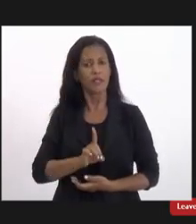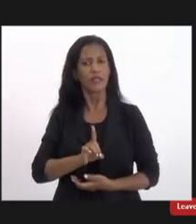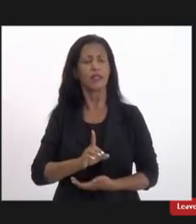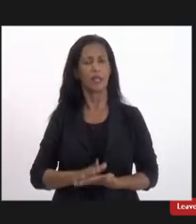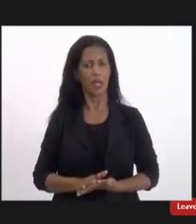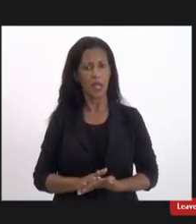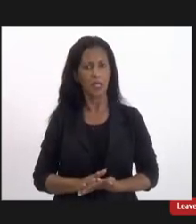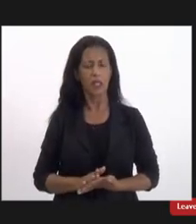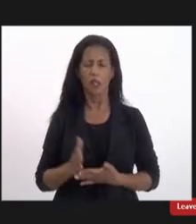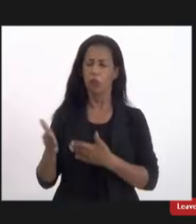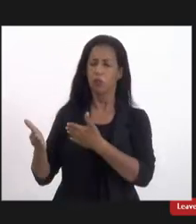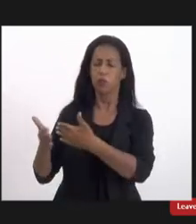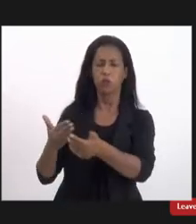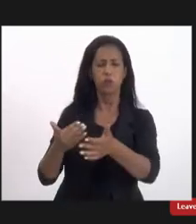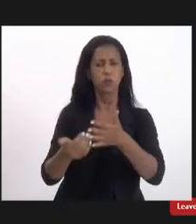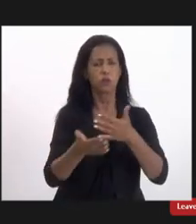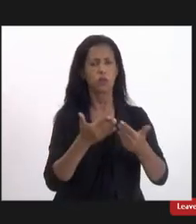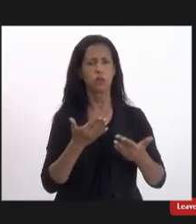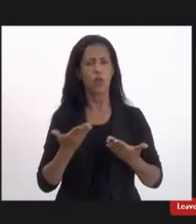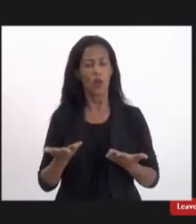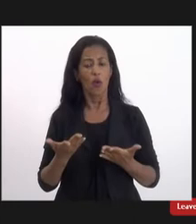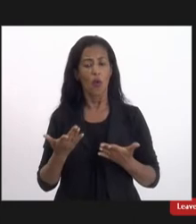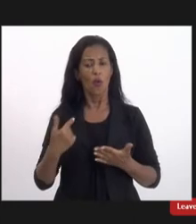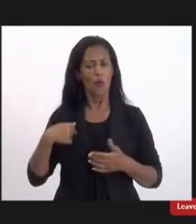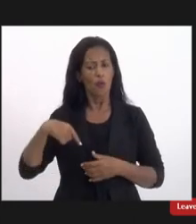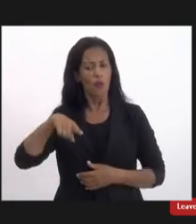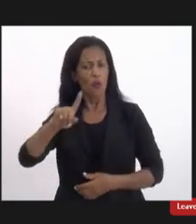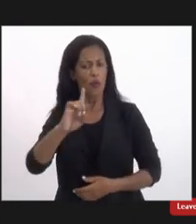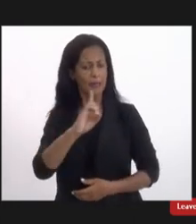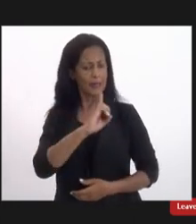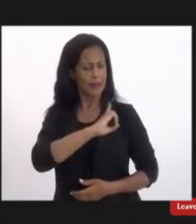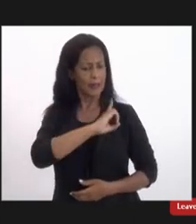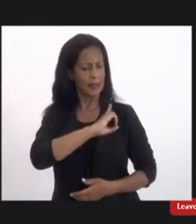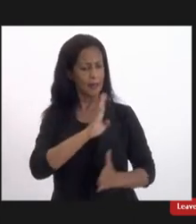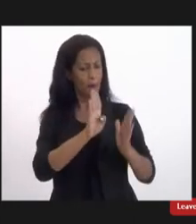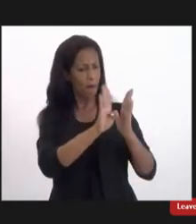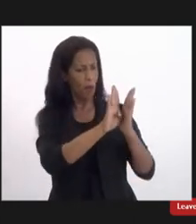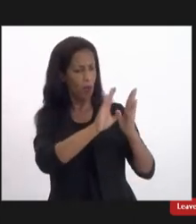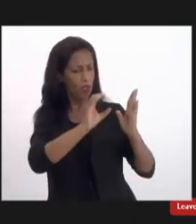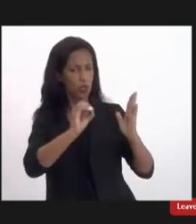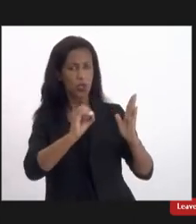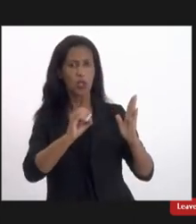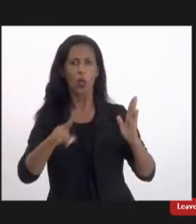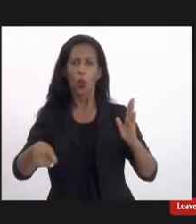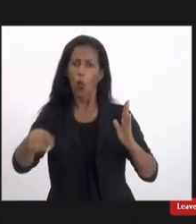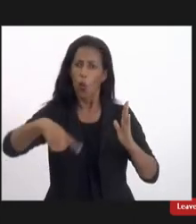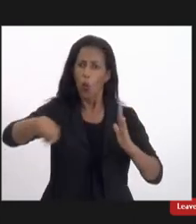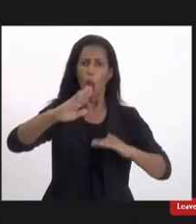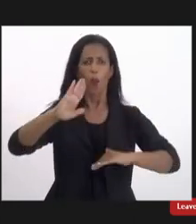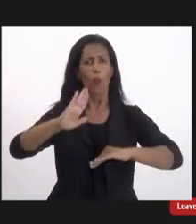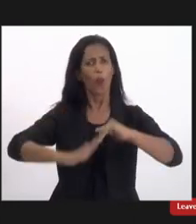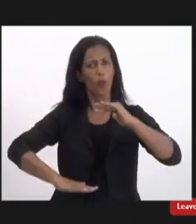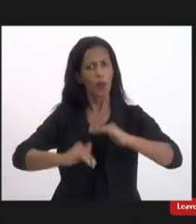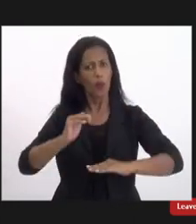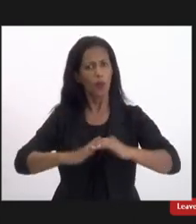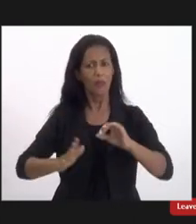a mulher com deficiência for fazer esse boletim que os profissionais estejam